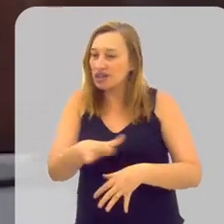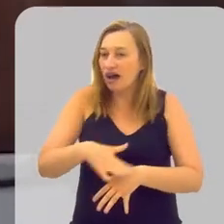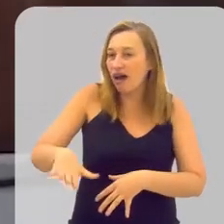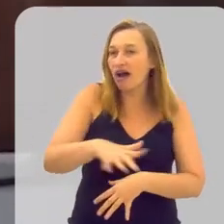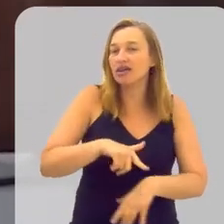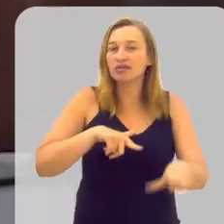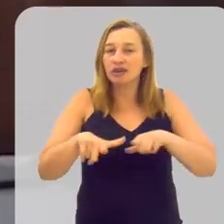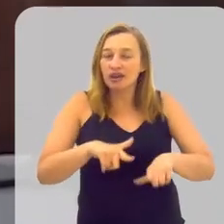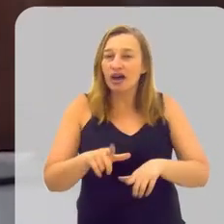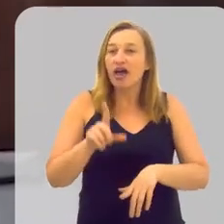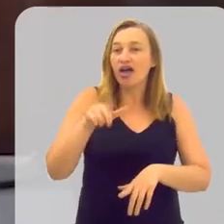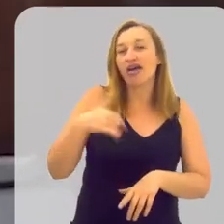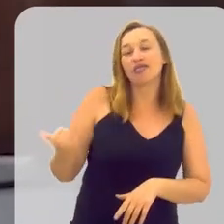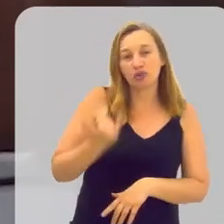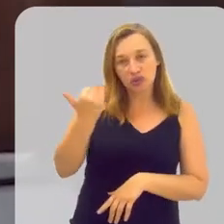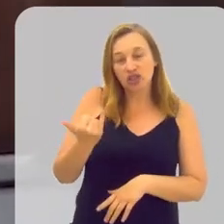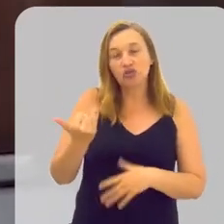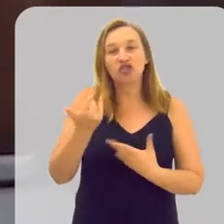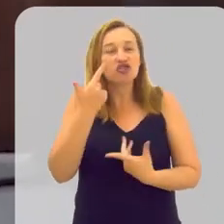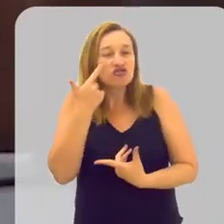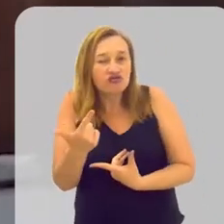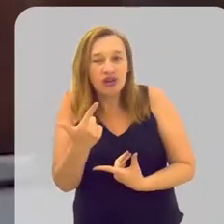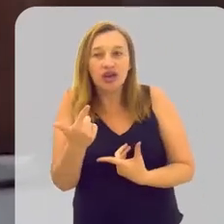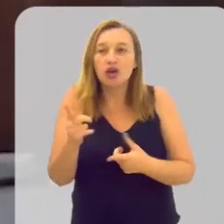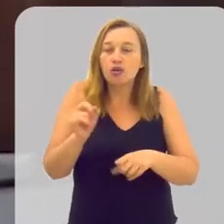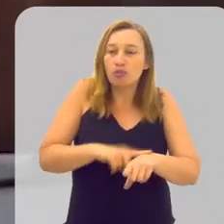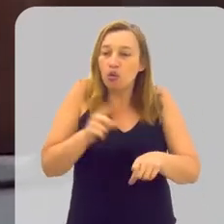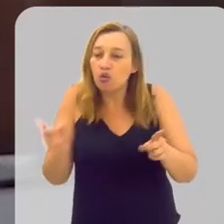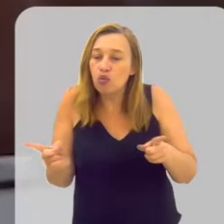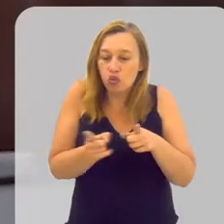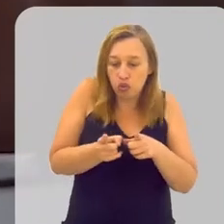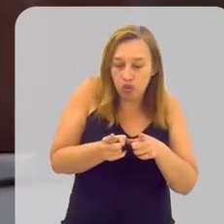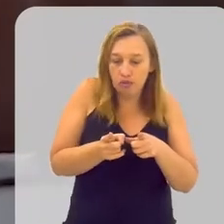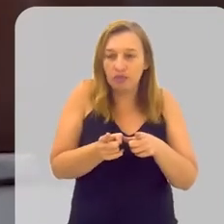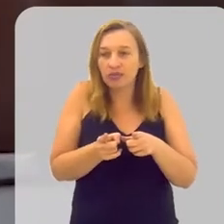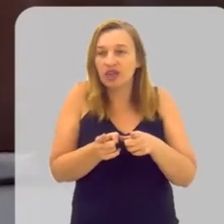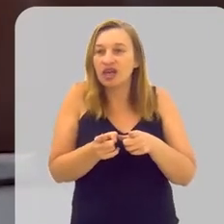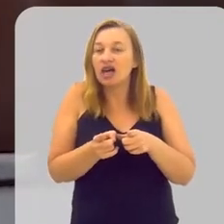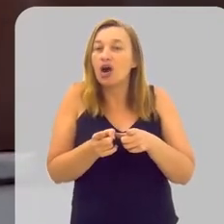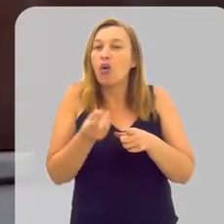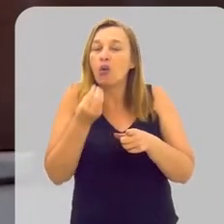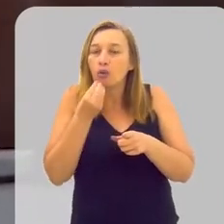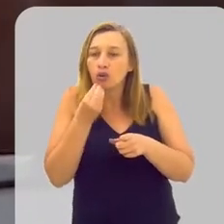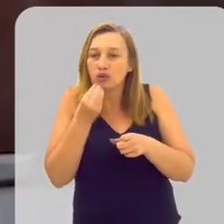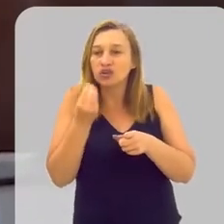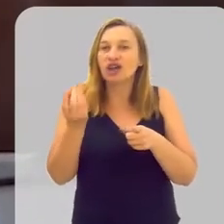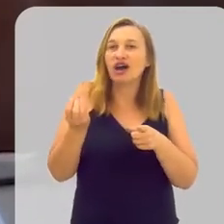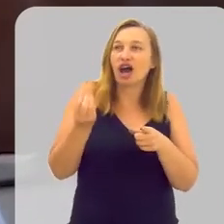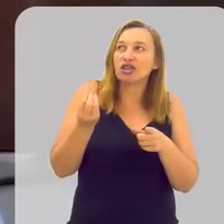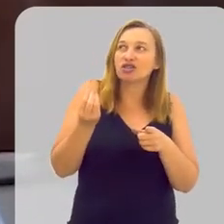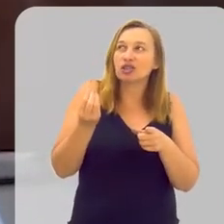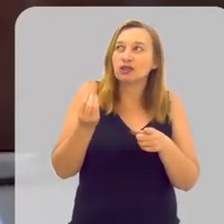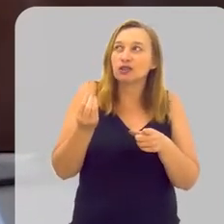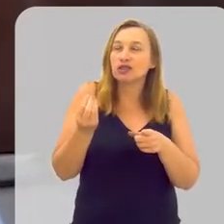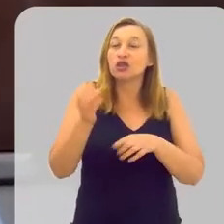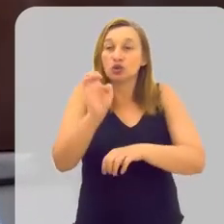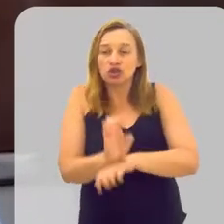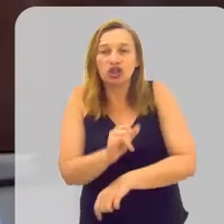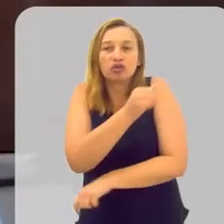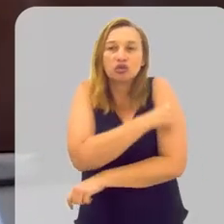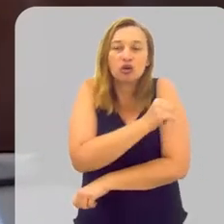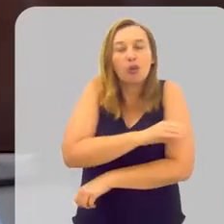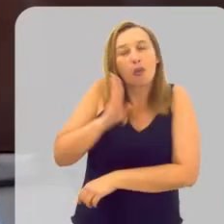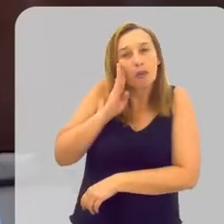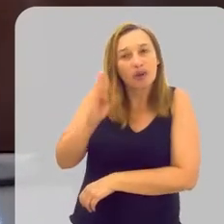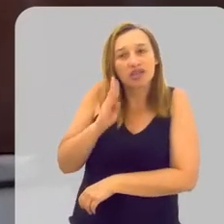desse mercado é muito importante. quando a gente olha no curto prazo, as oportunidades que estão colocadas no